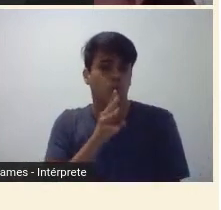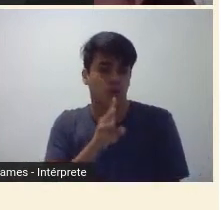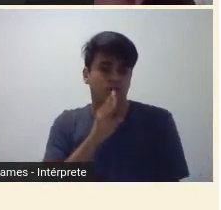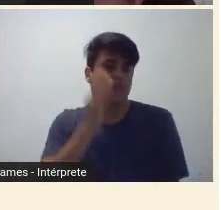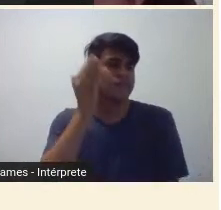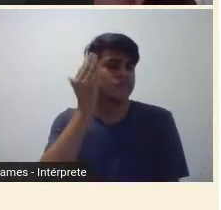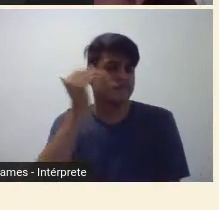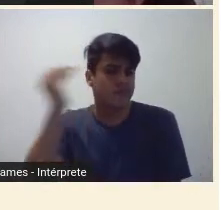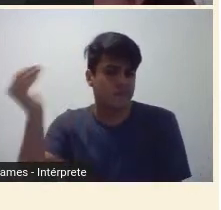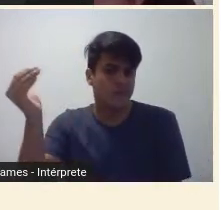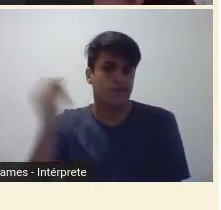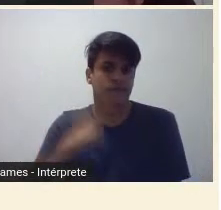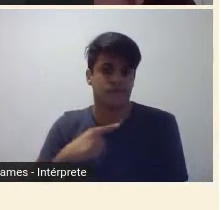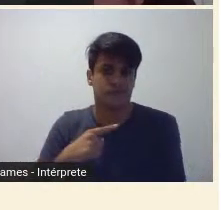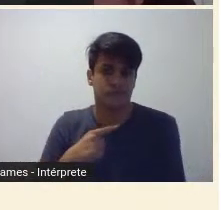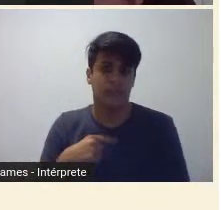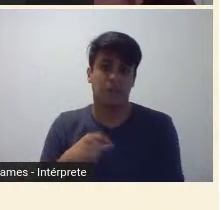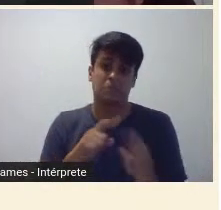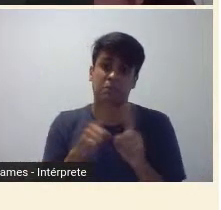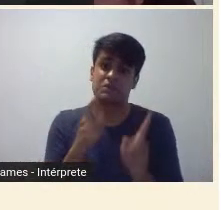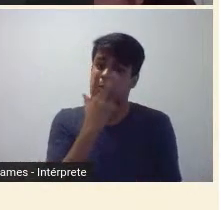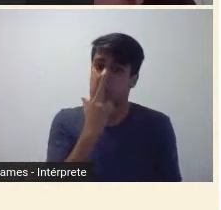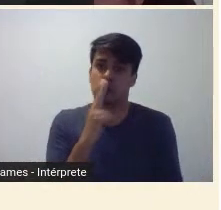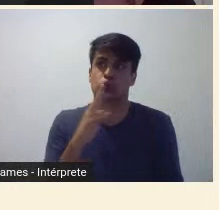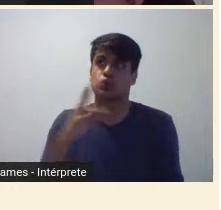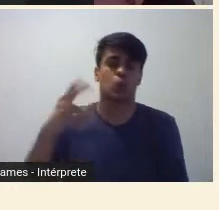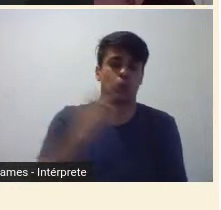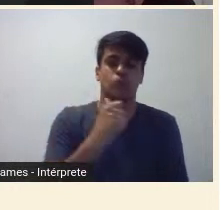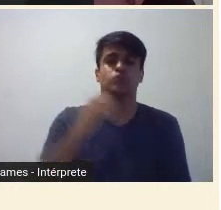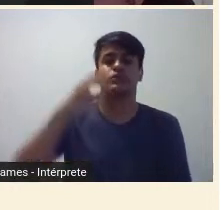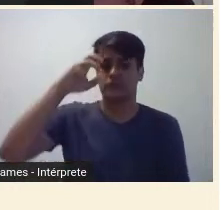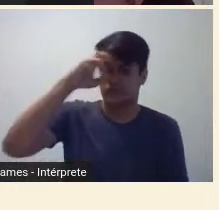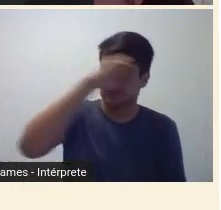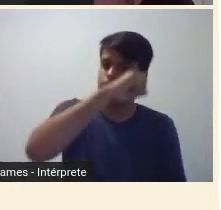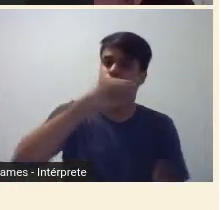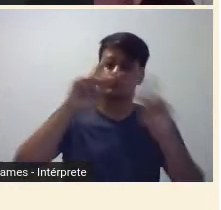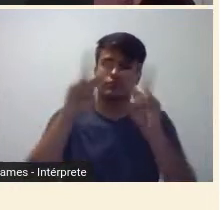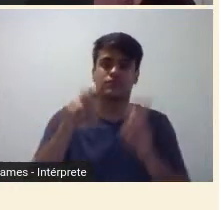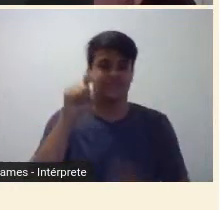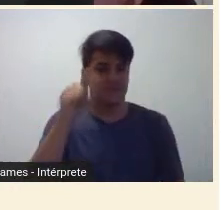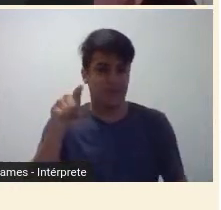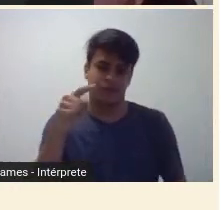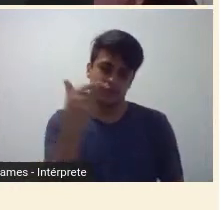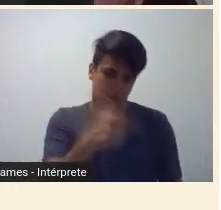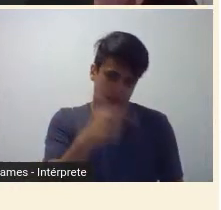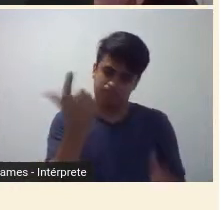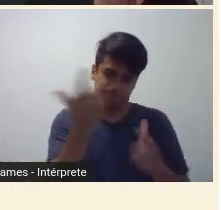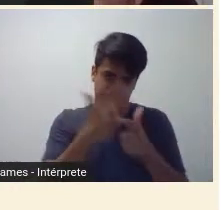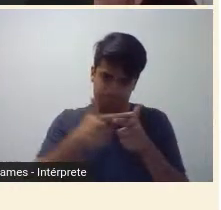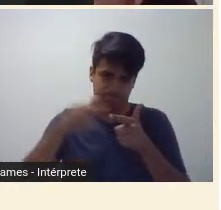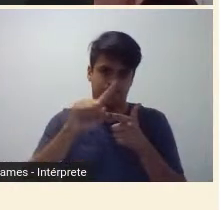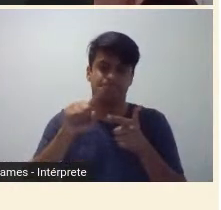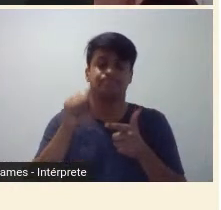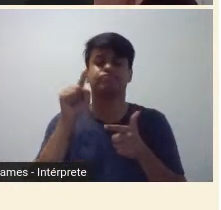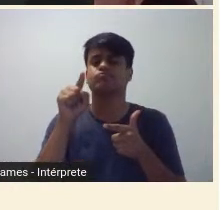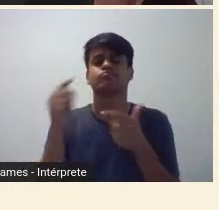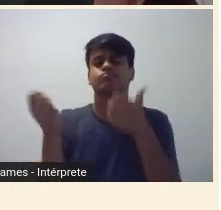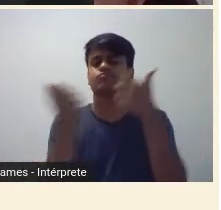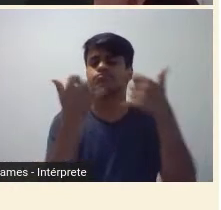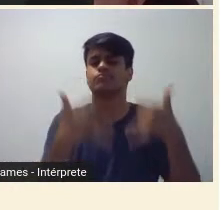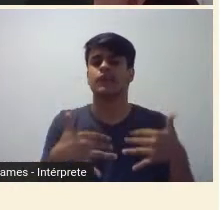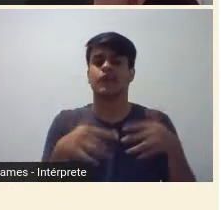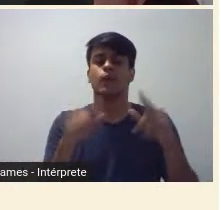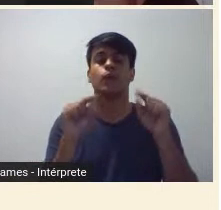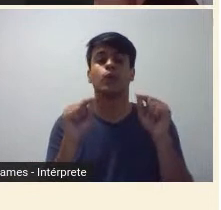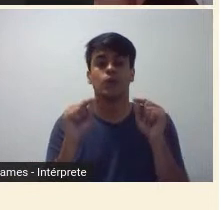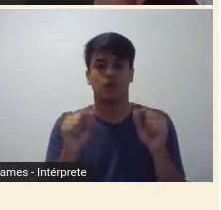Griselda Pollock, mas eu imagino que nem todos sejam obrigados, né, a conhecer essa historiografia, ela pontua, sobretudo essa